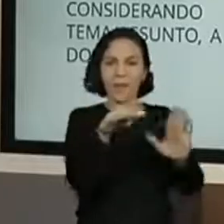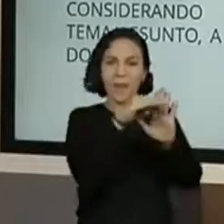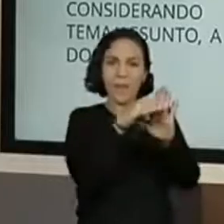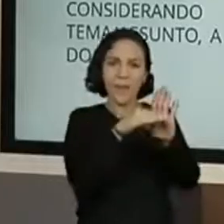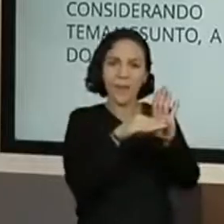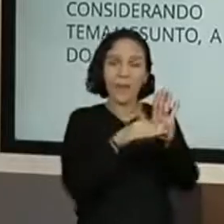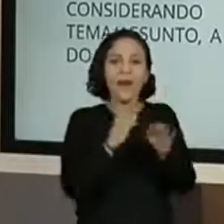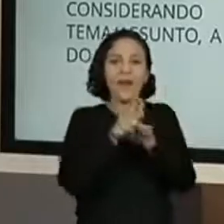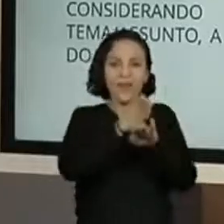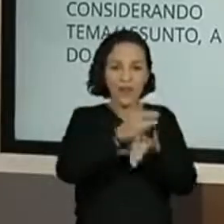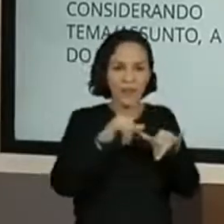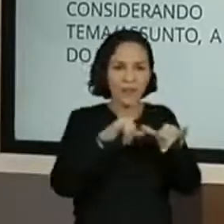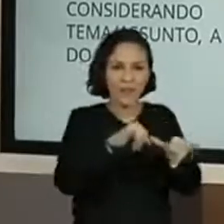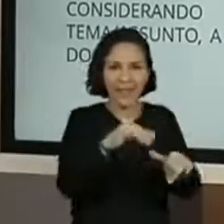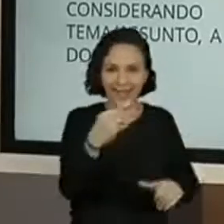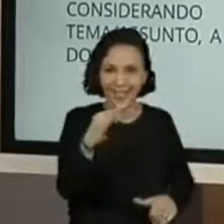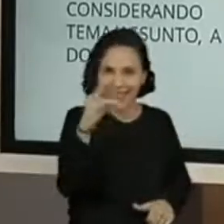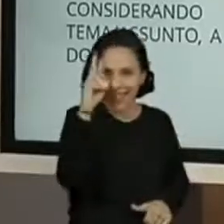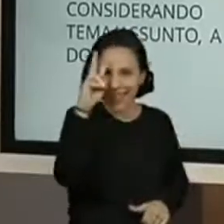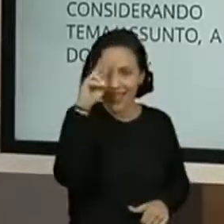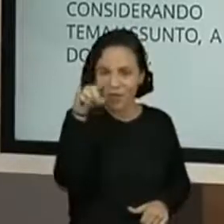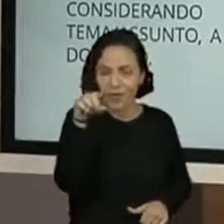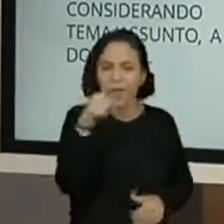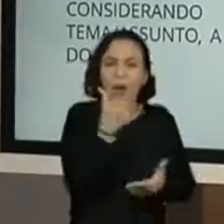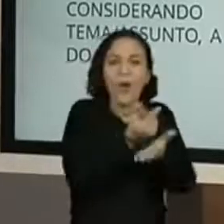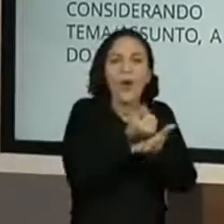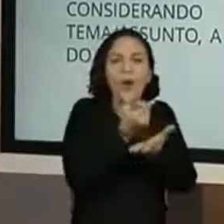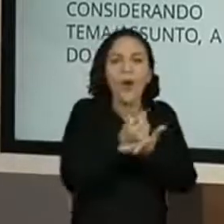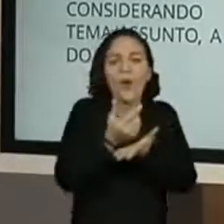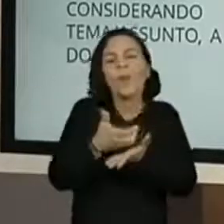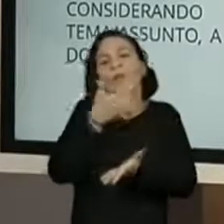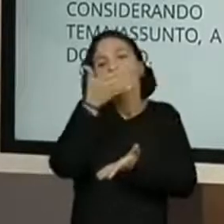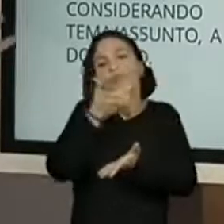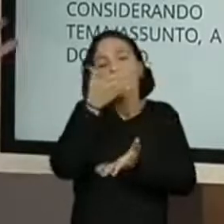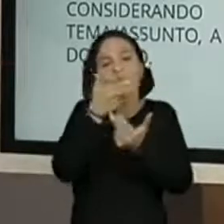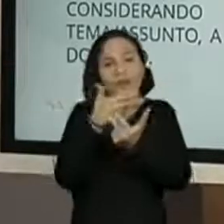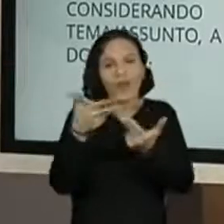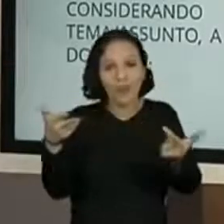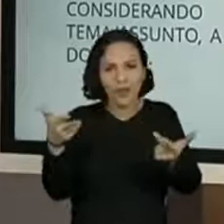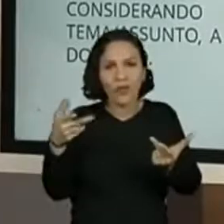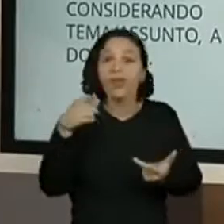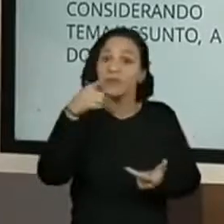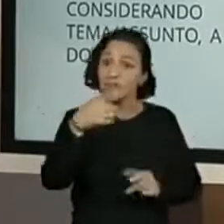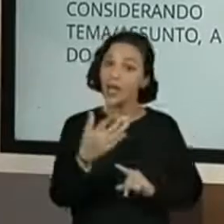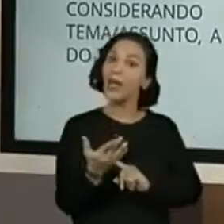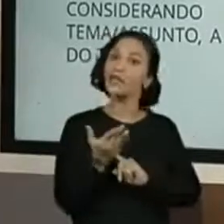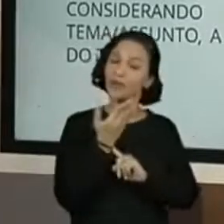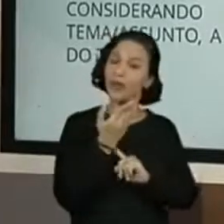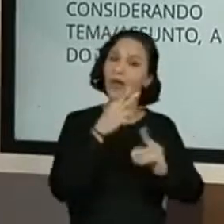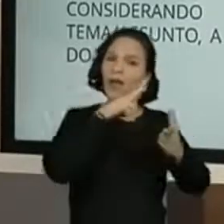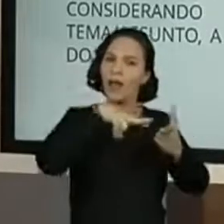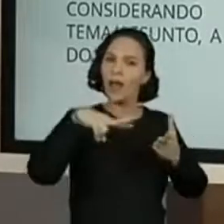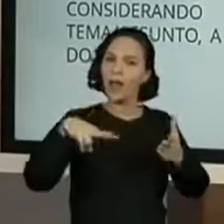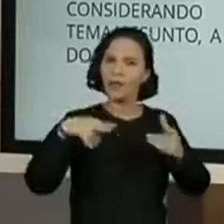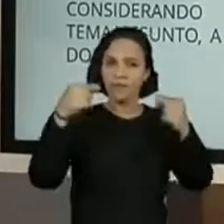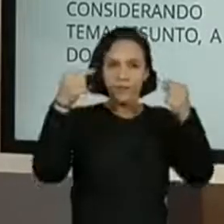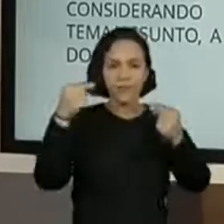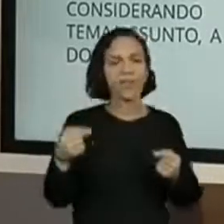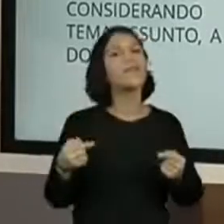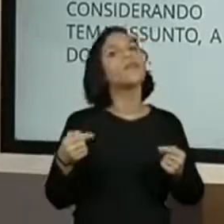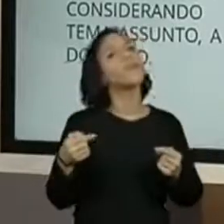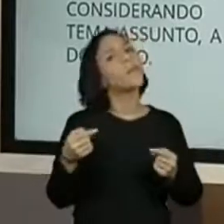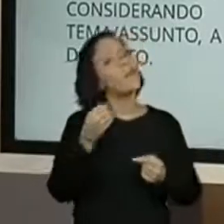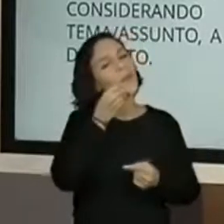supermercado. E ela comprou algumas frutas que vocês, lindamente, me ajudaram a ler. Foi um desafio bem